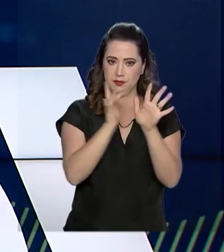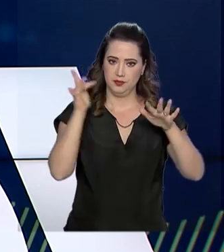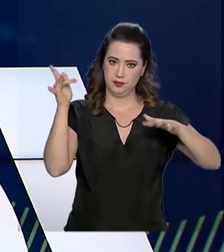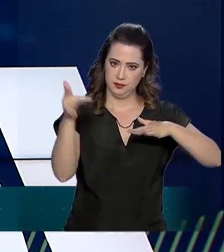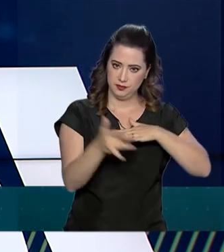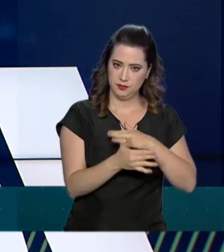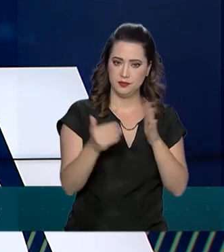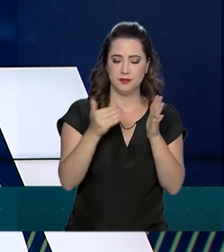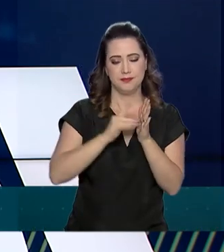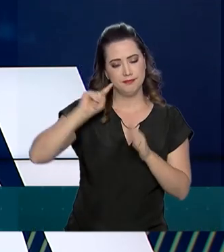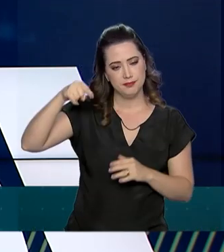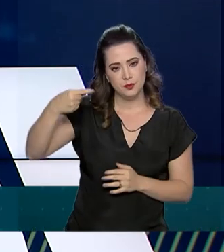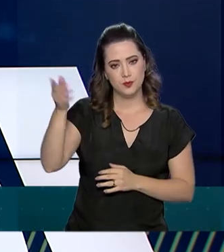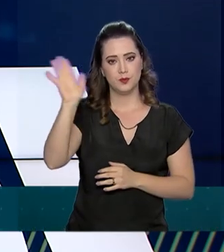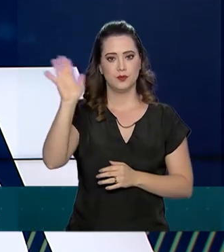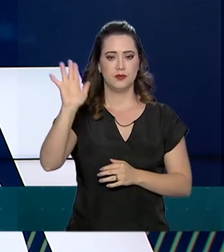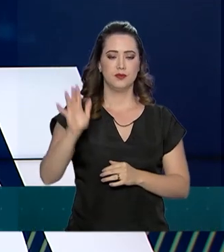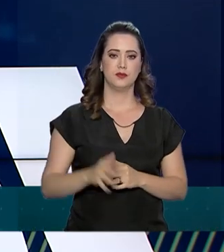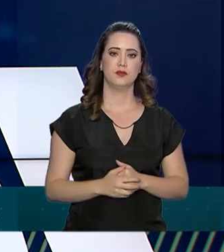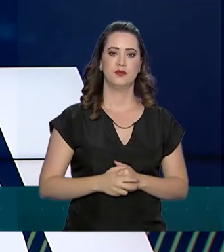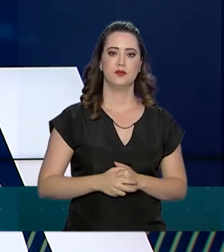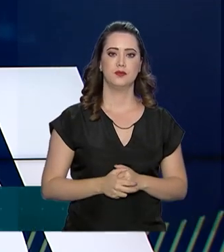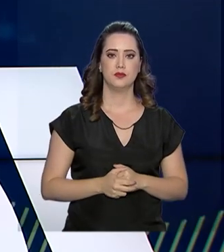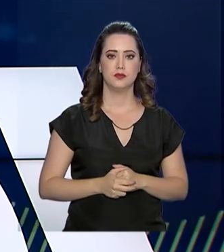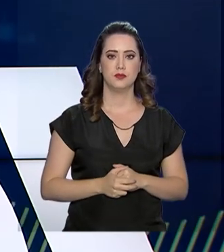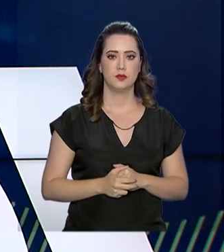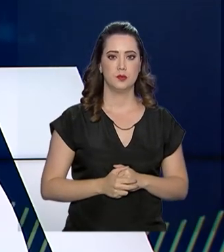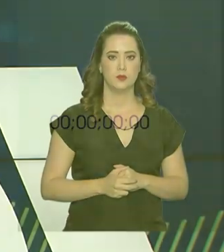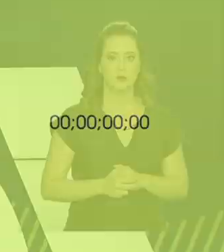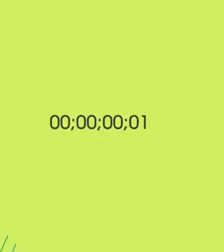também pelas redes sociais. Até a próxima edição.